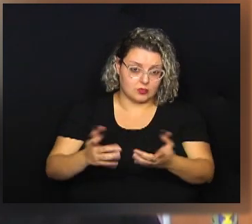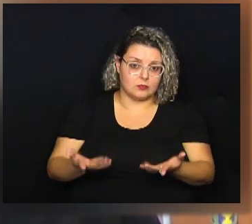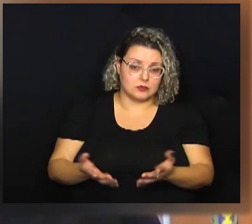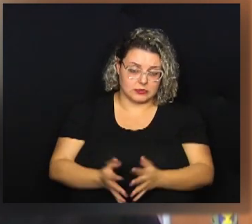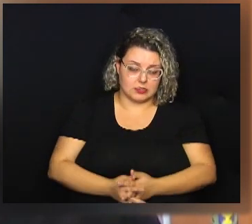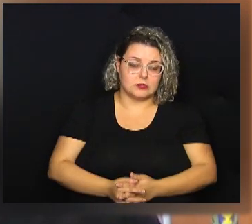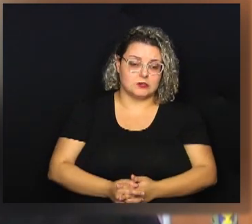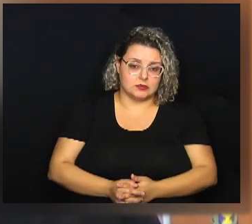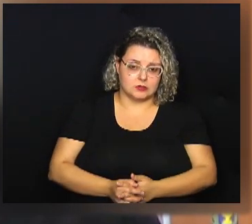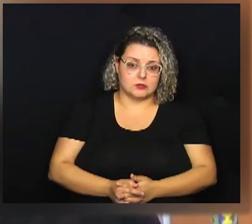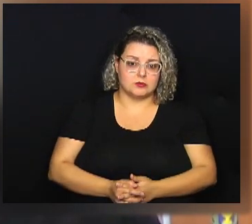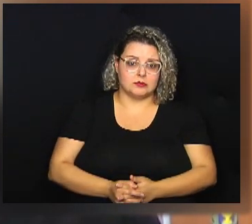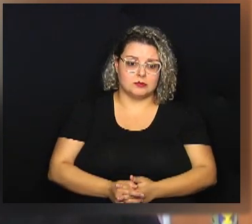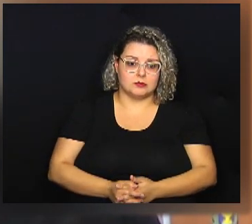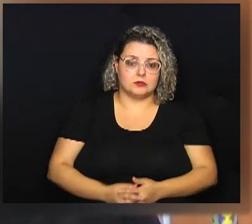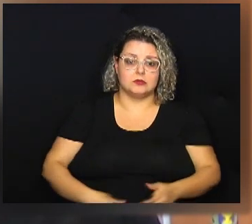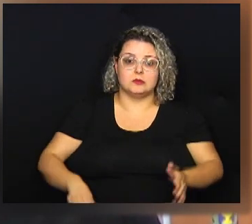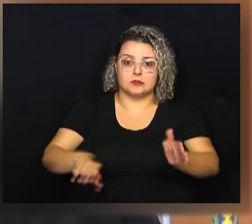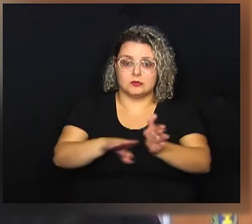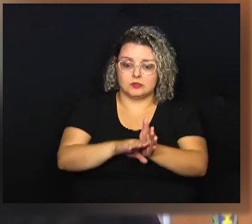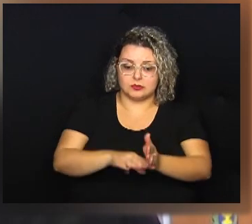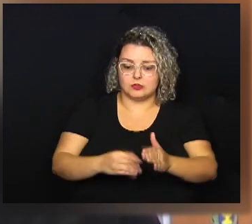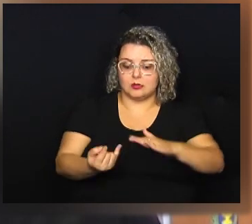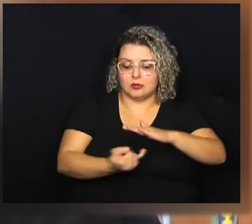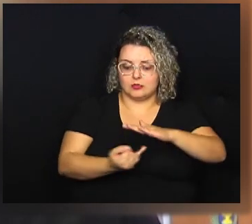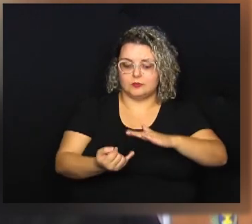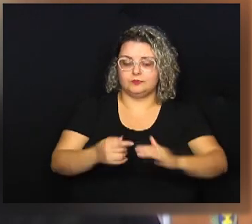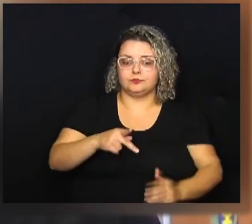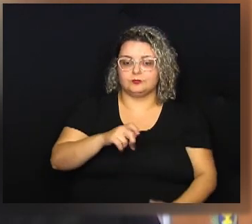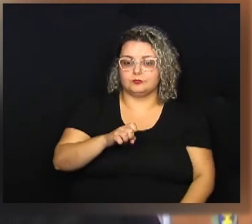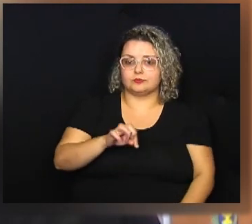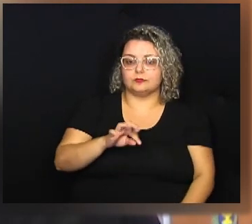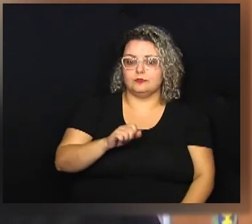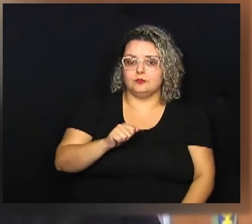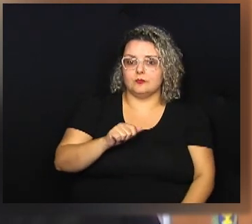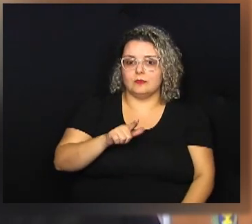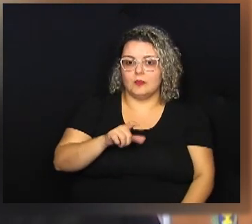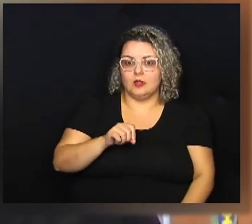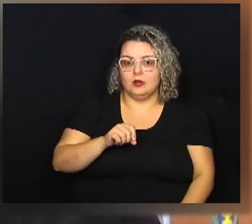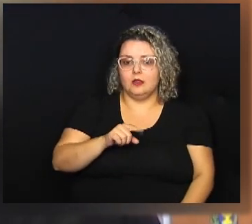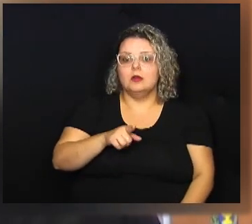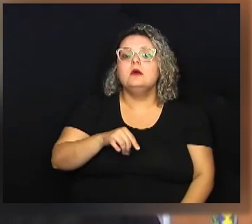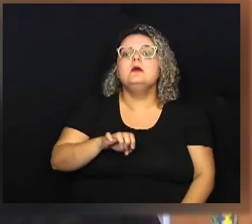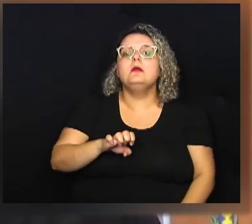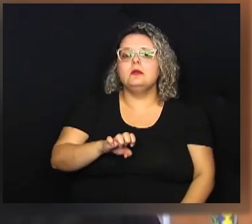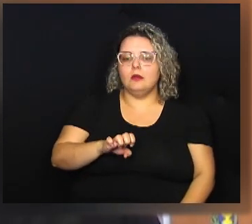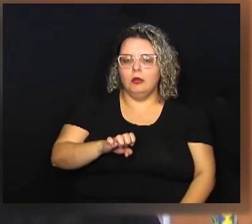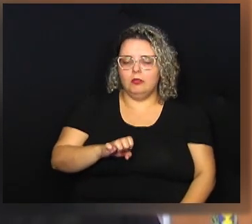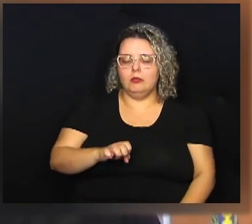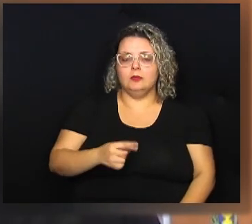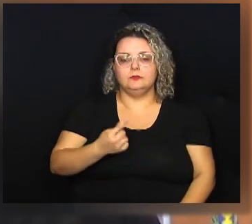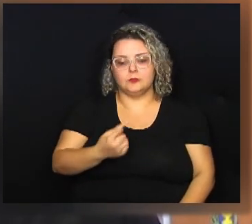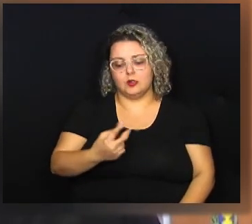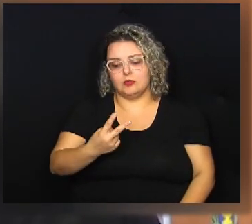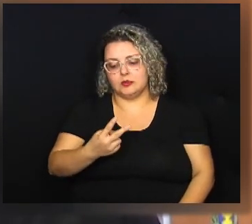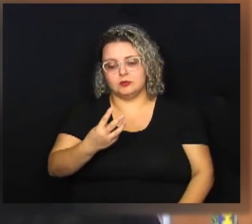pessoas com deficiência. Então, eu chego na Pestalozzi, vou duas, três vezes por semana,